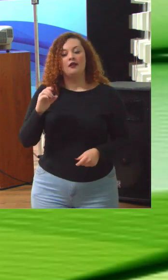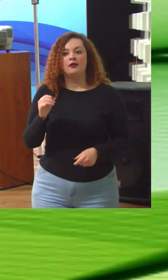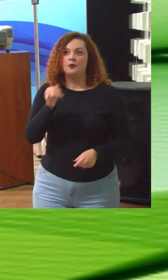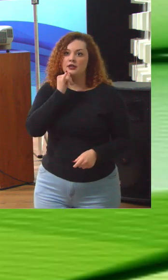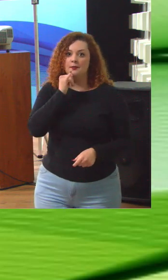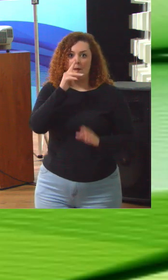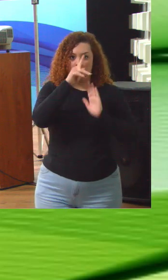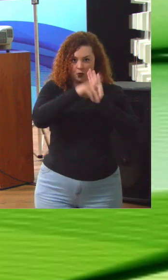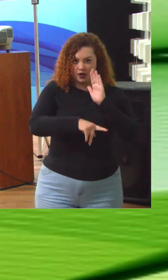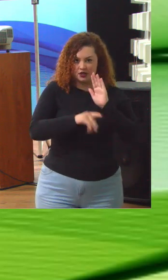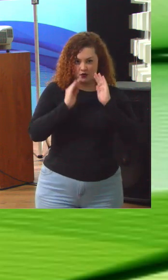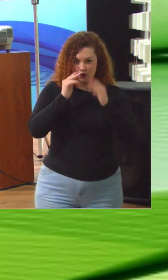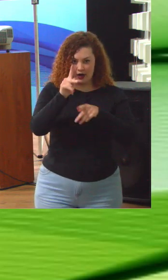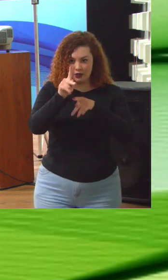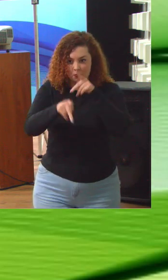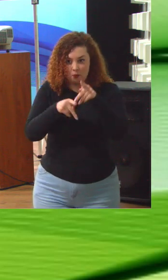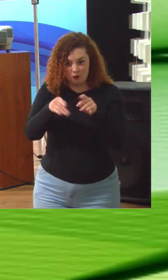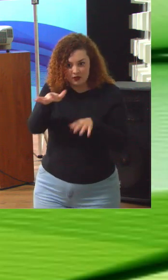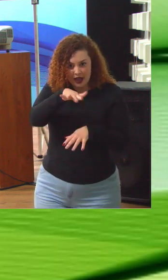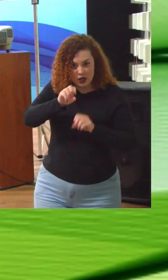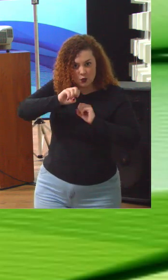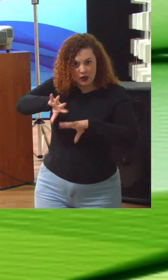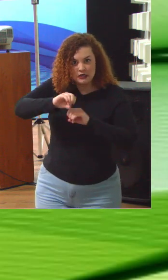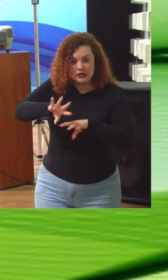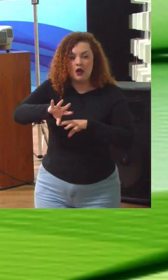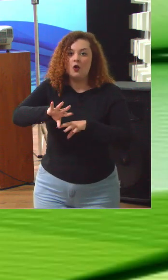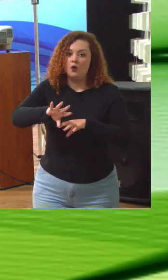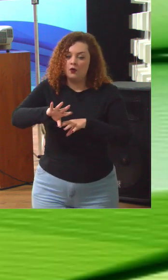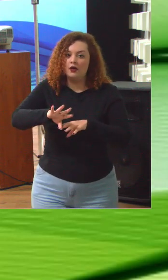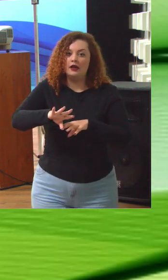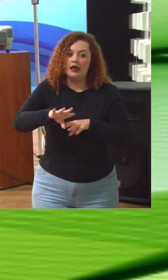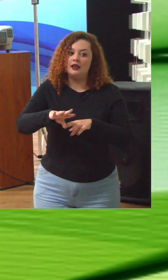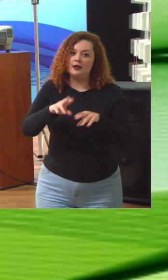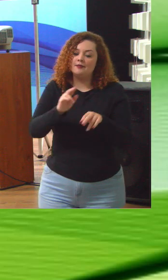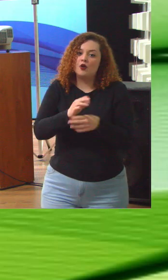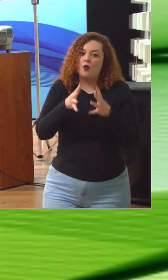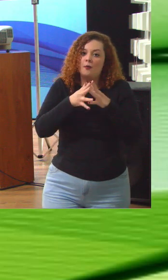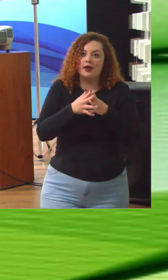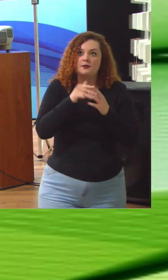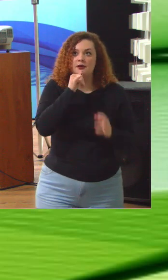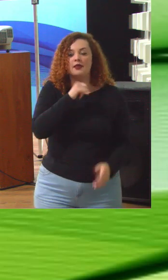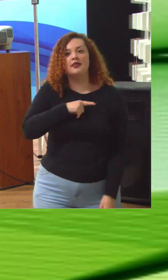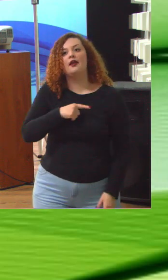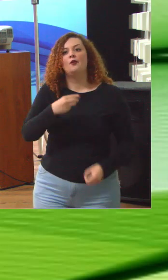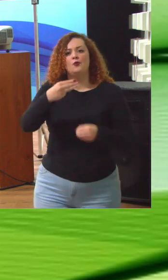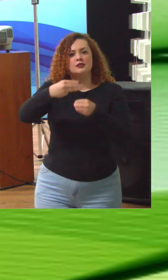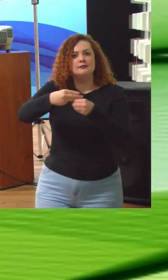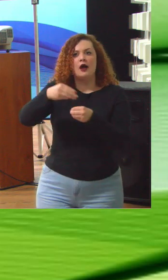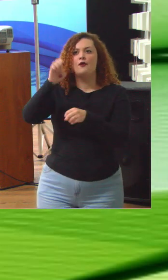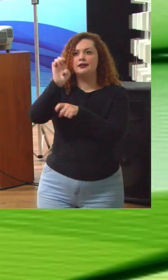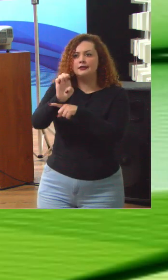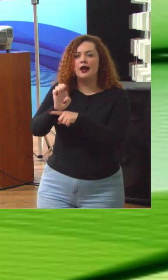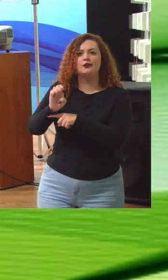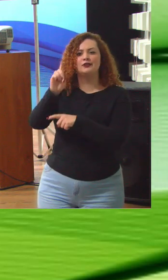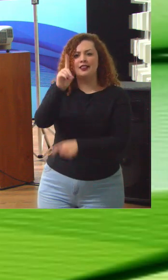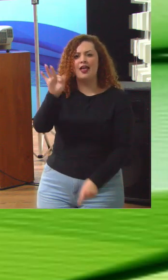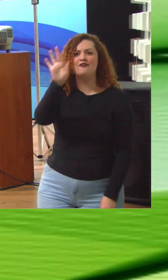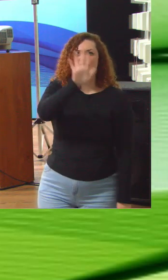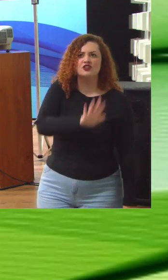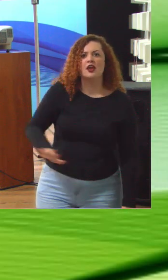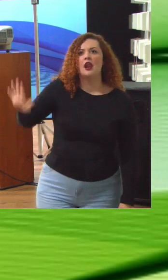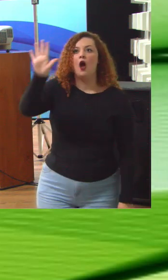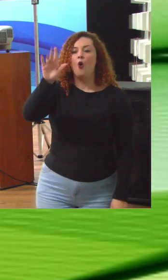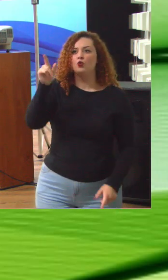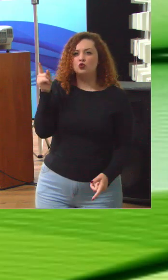complexa, tanto que vocês têm o nível municipal, o nível estadual e o nível federal interagindo entre eles todos para produzir um